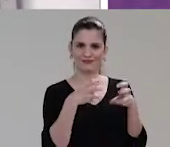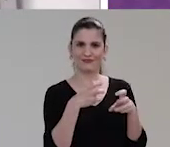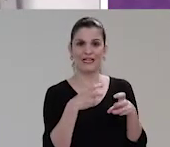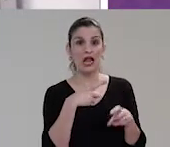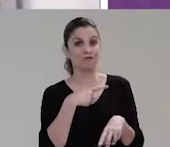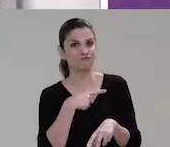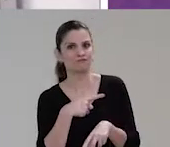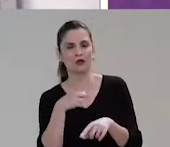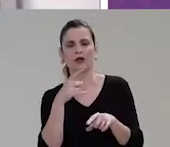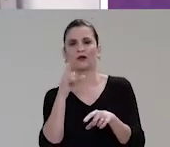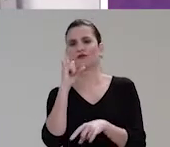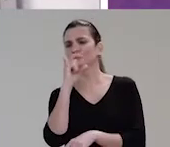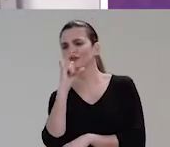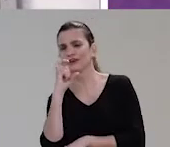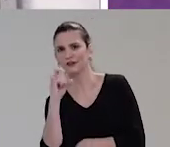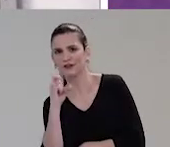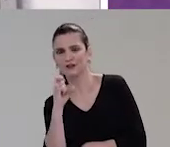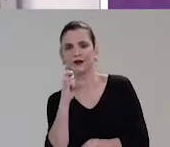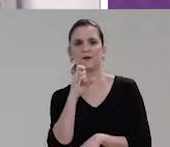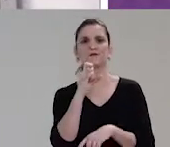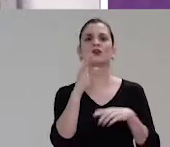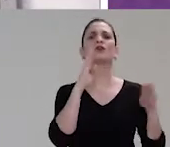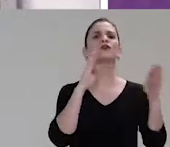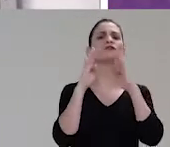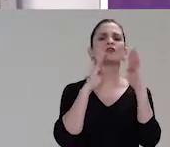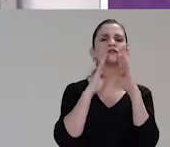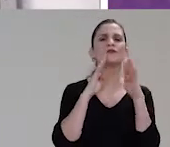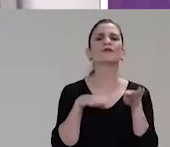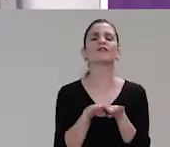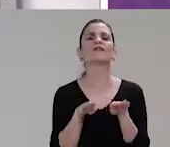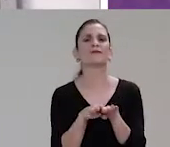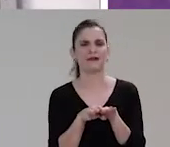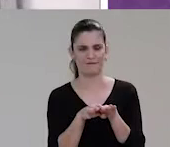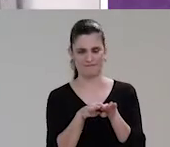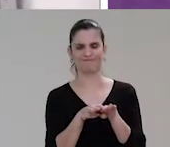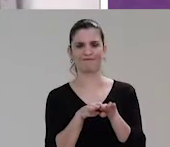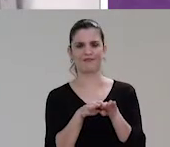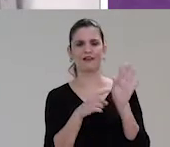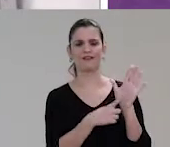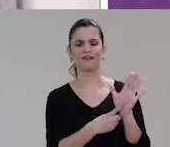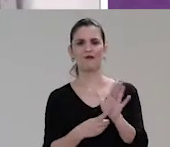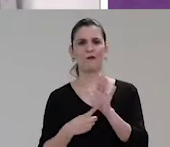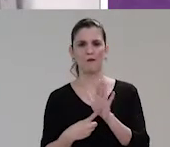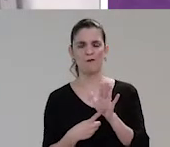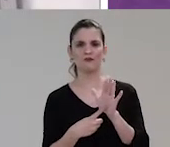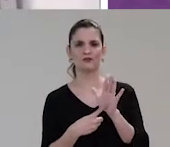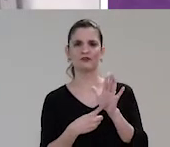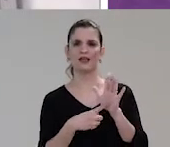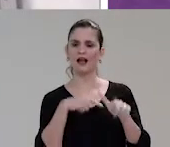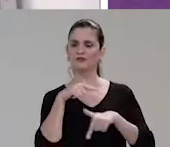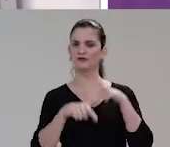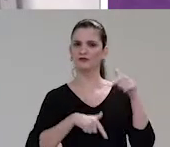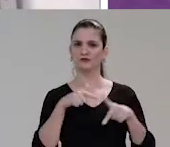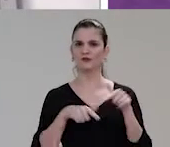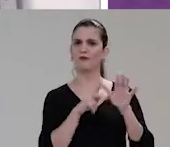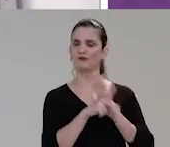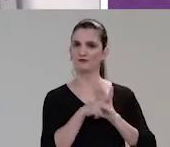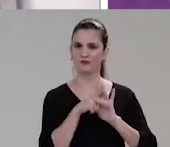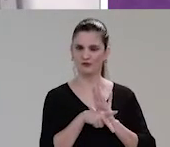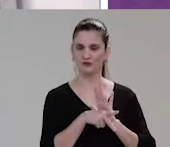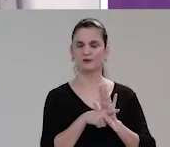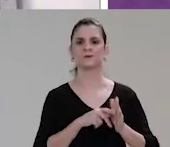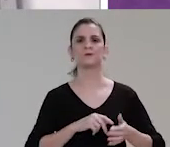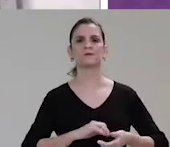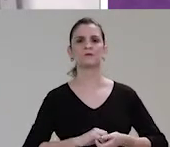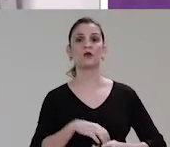está no arroba, PraSegoVerOficial, e no Facebook é o www.facebook.com.br